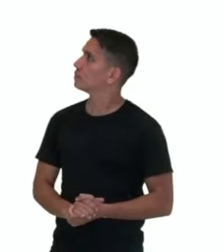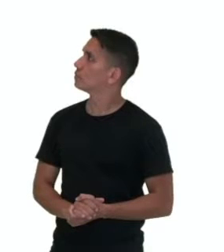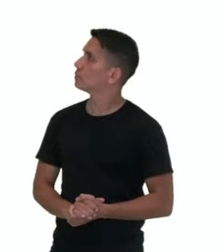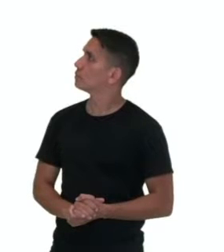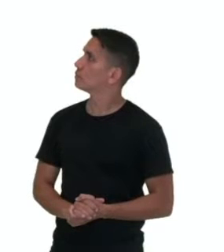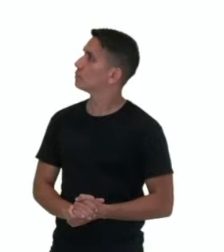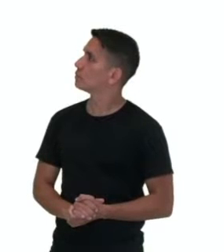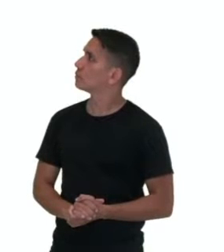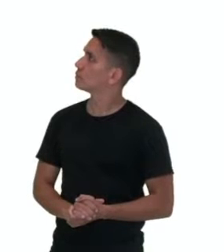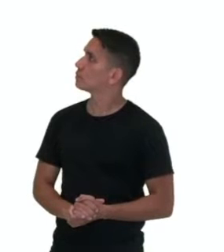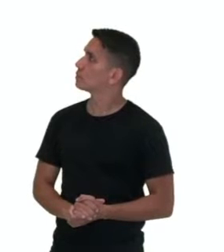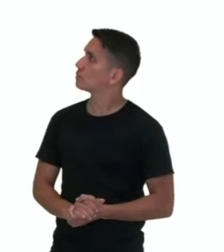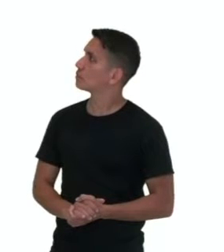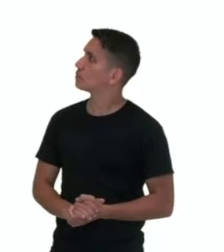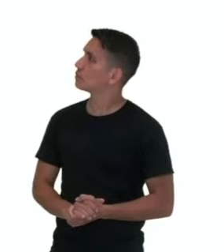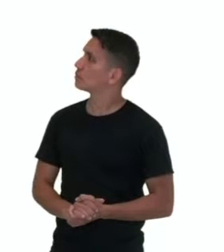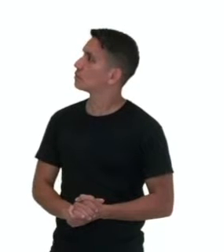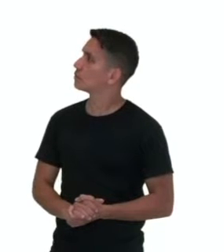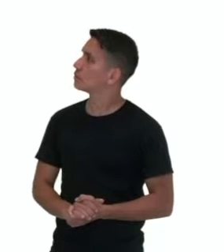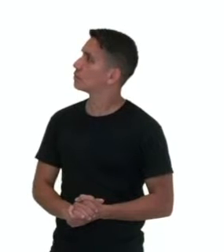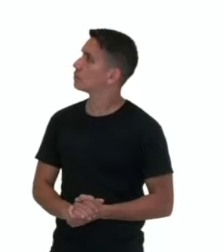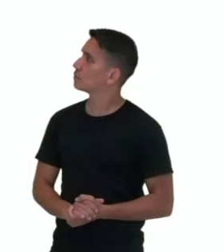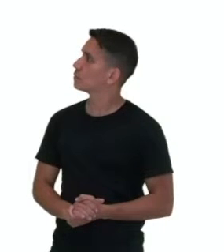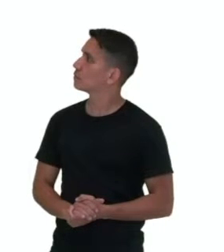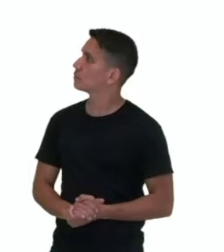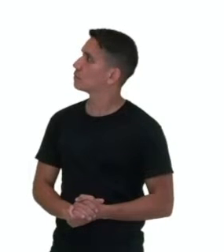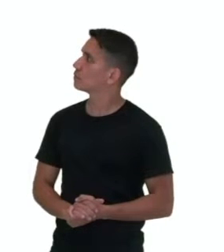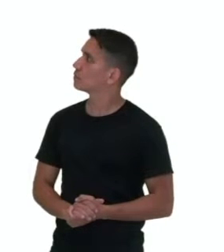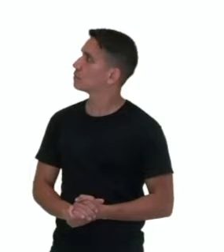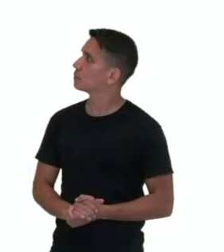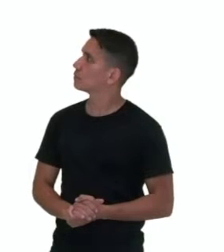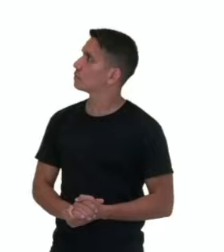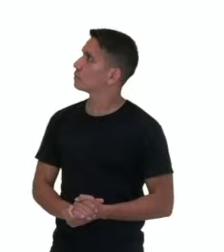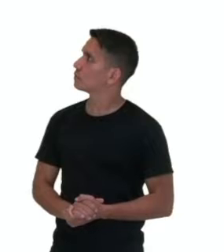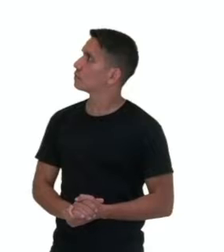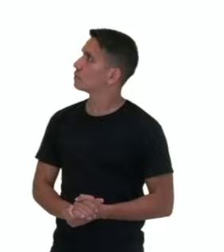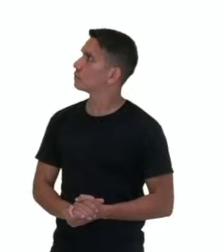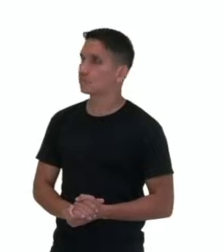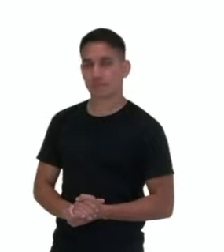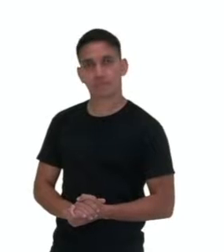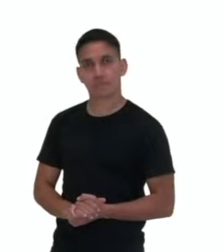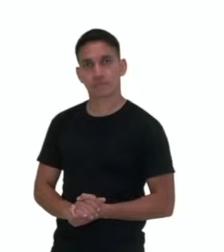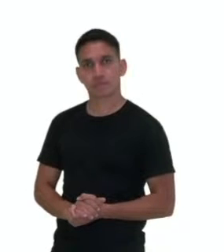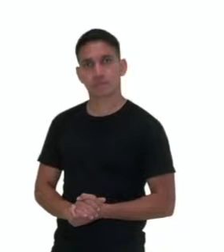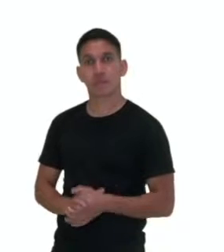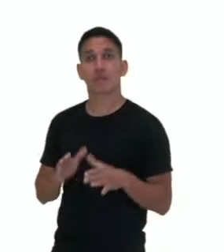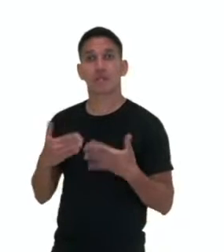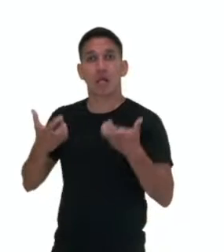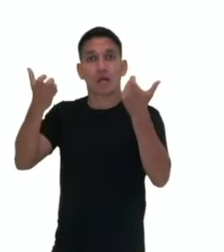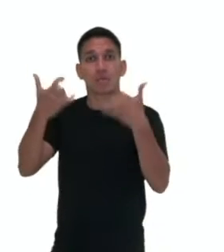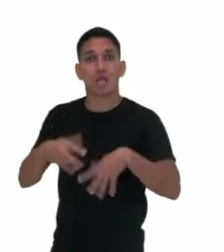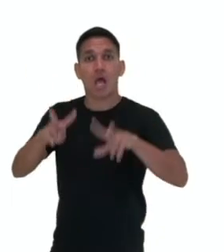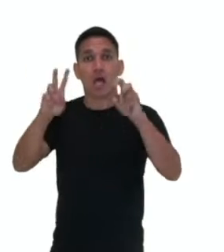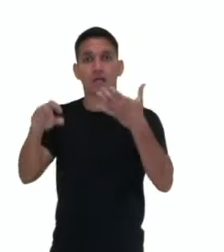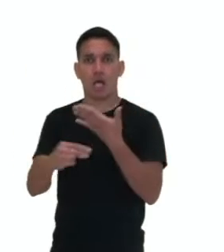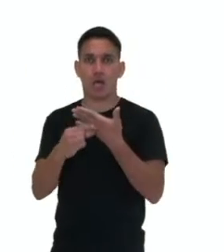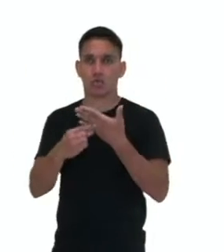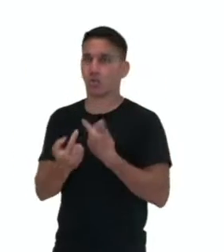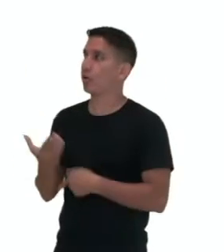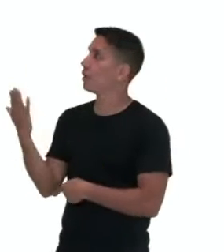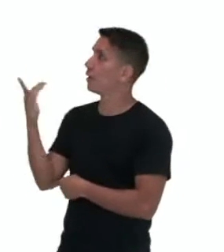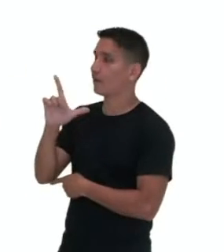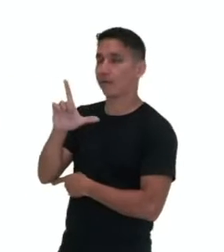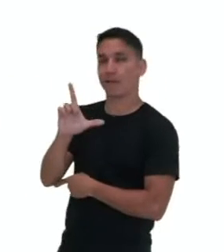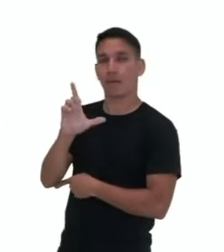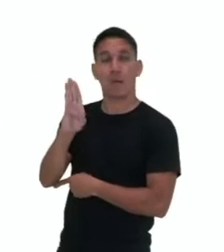sucumple, recebeu o título de abogado de os pobres. Então a gente vai falar um pouquinho sobre esse autor, o Leonardo